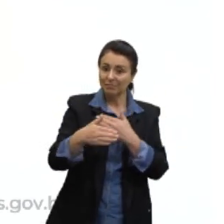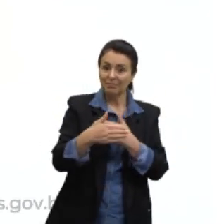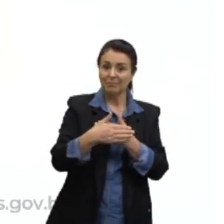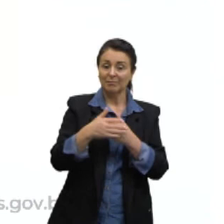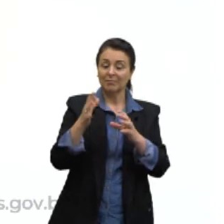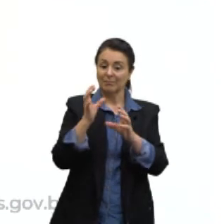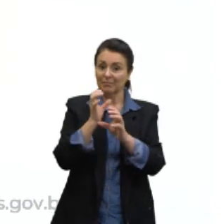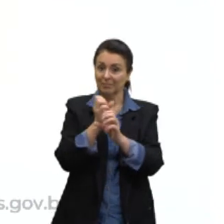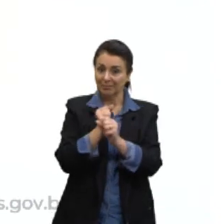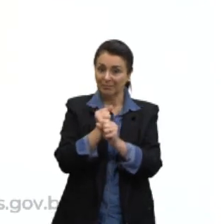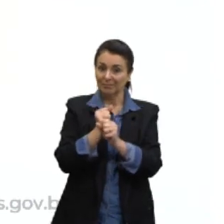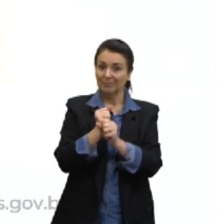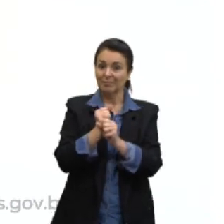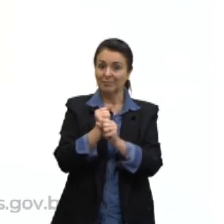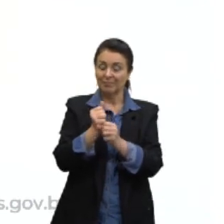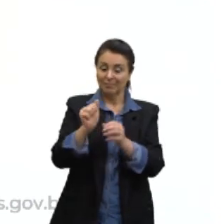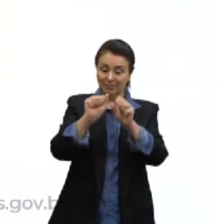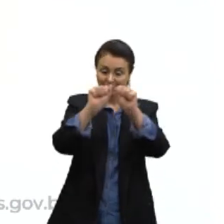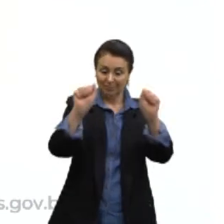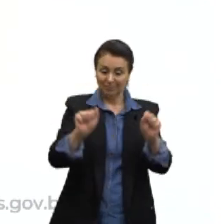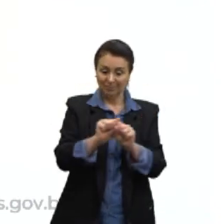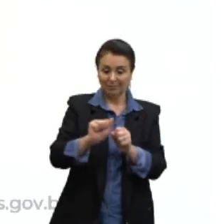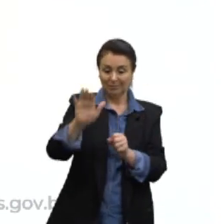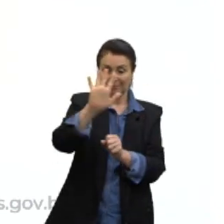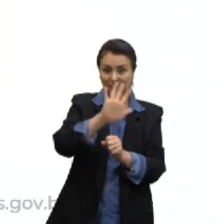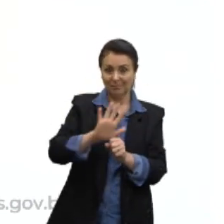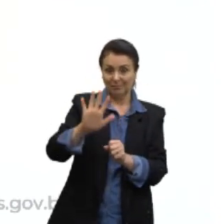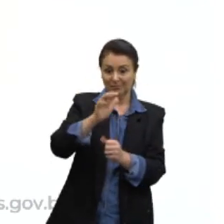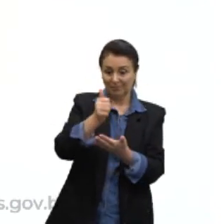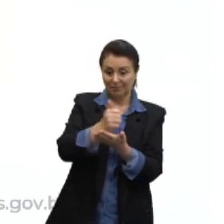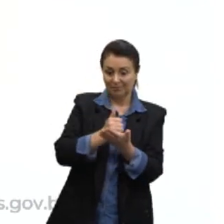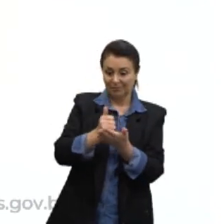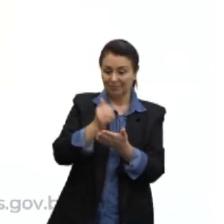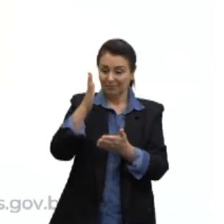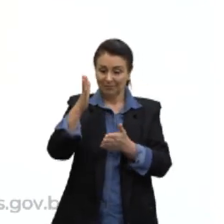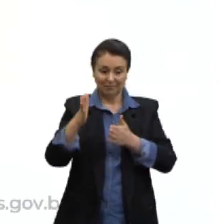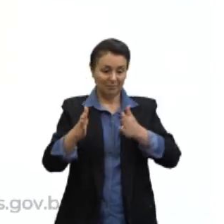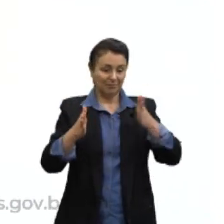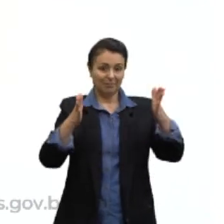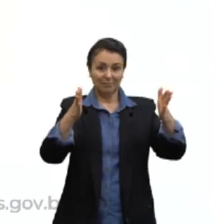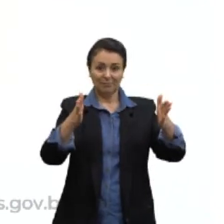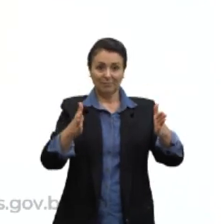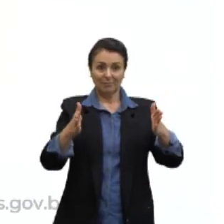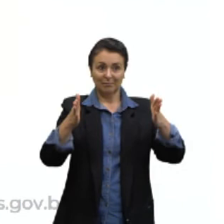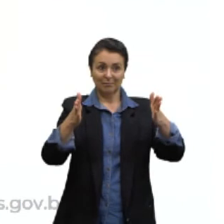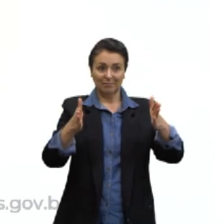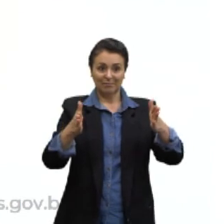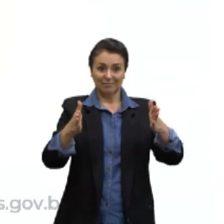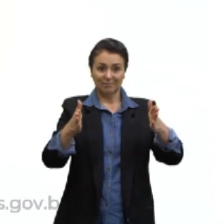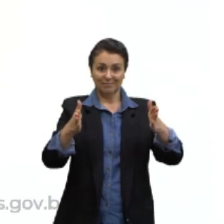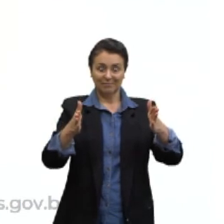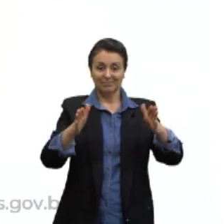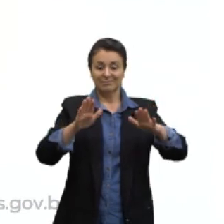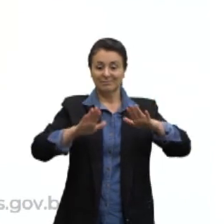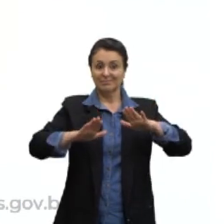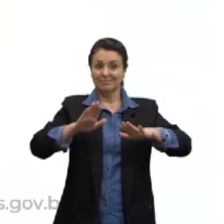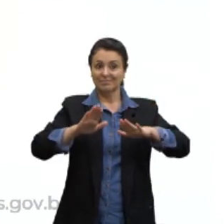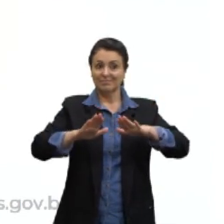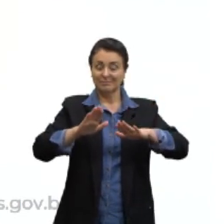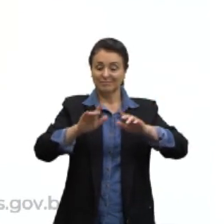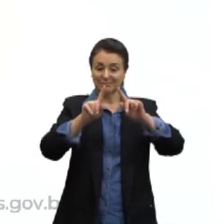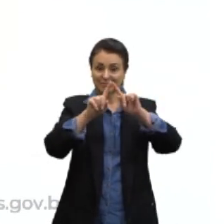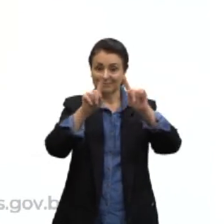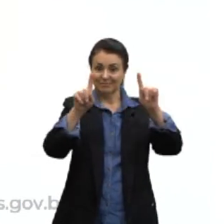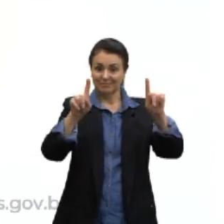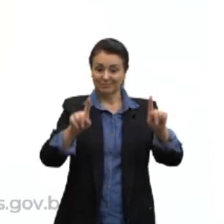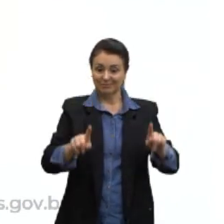e da área lateral, porque é uma base e, dependendo da figura